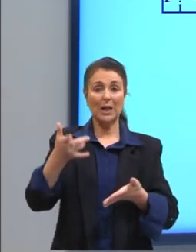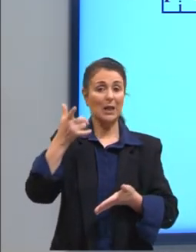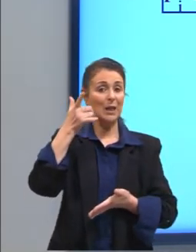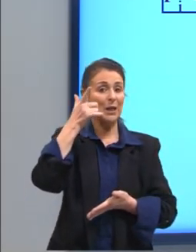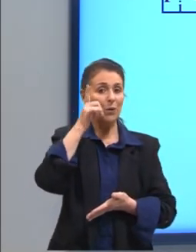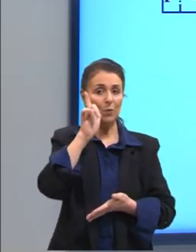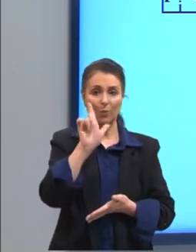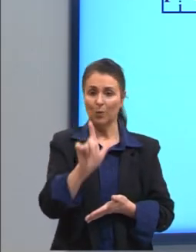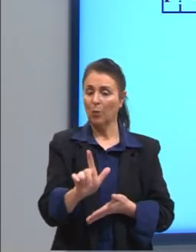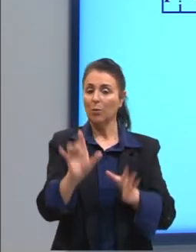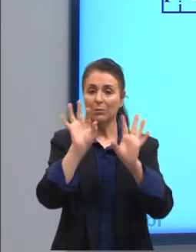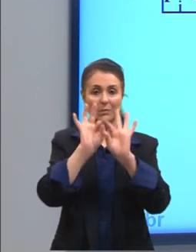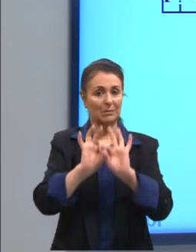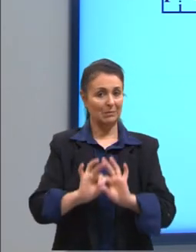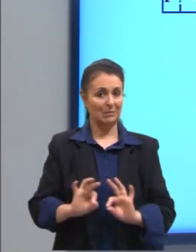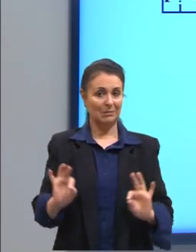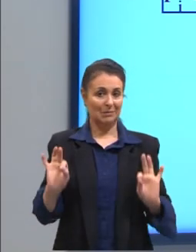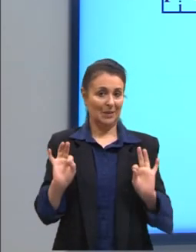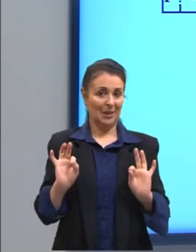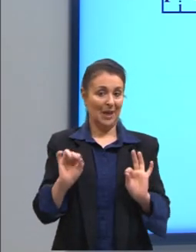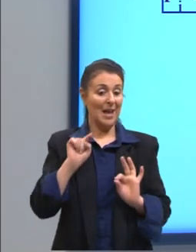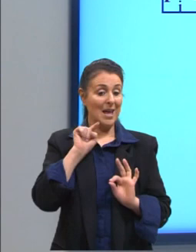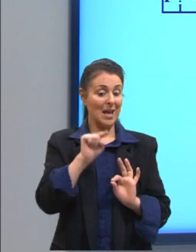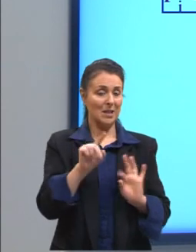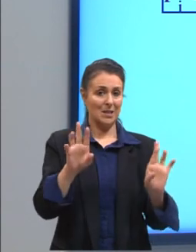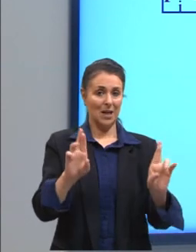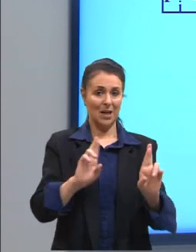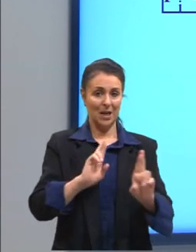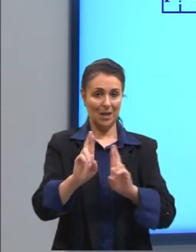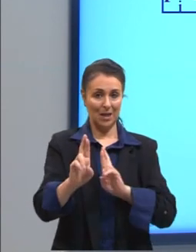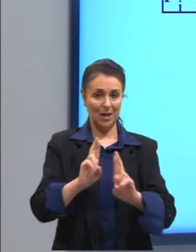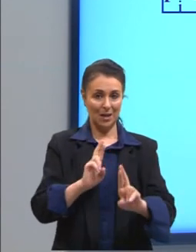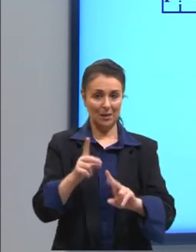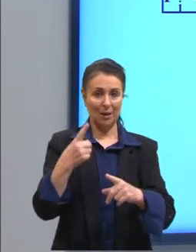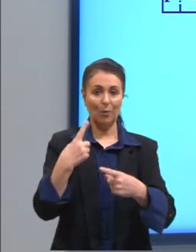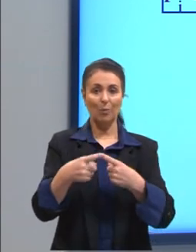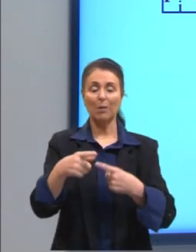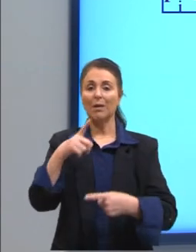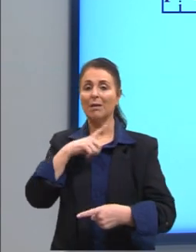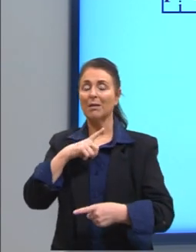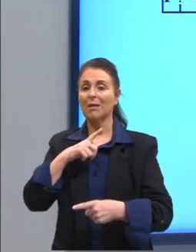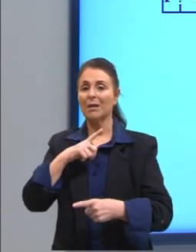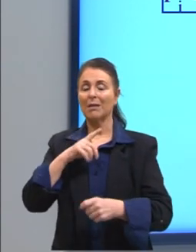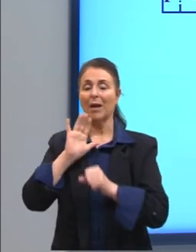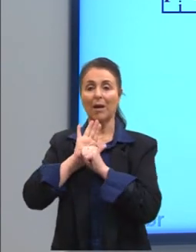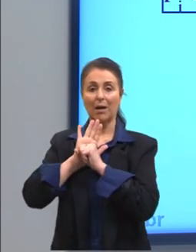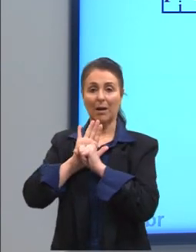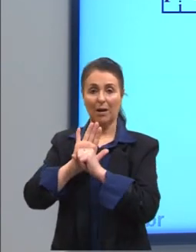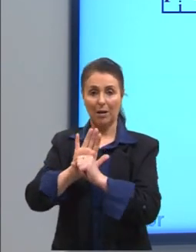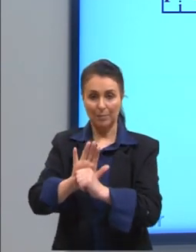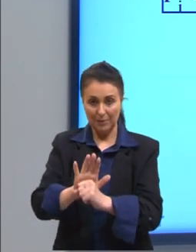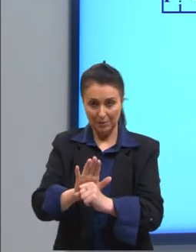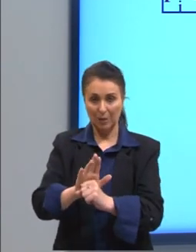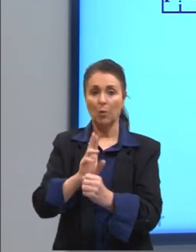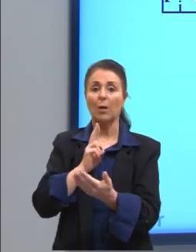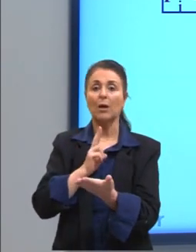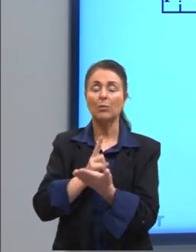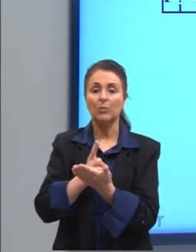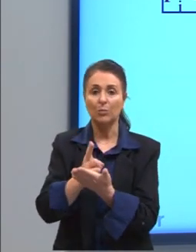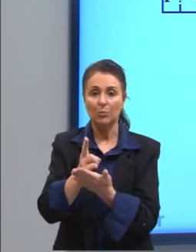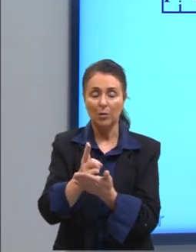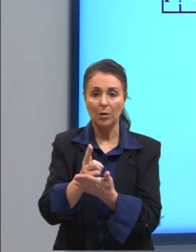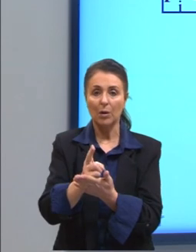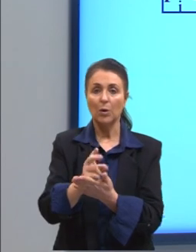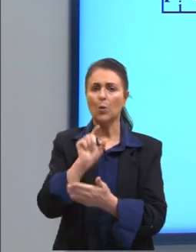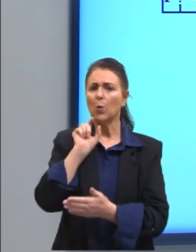simplificar essa relação. Porque a gente tem a pressão, apesar dela permanecer constante, vejam que aqui o que